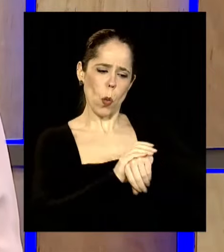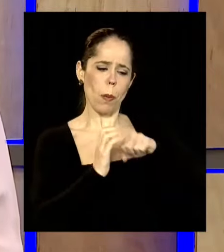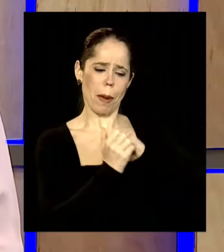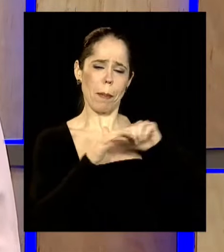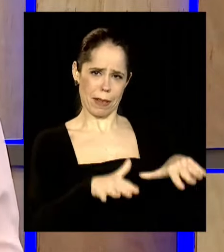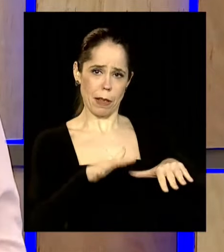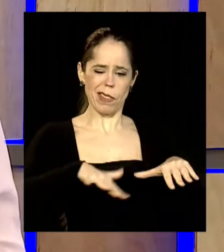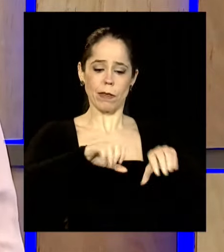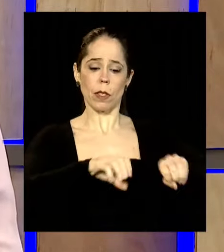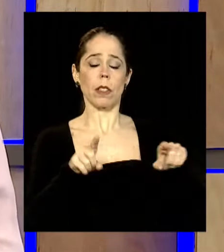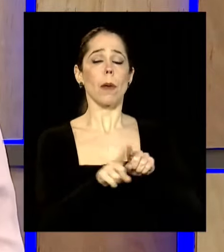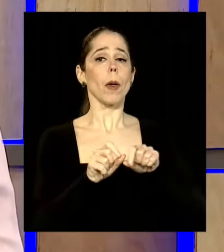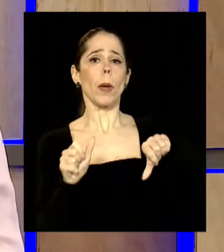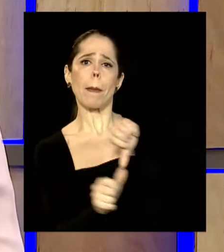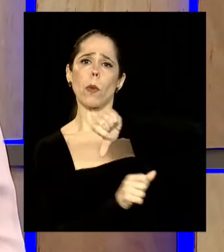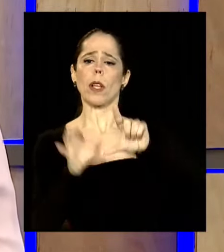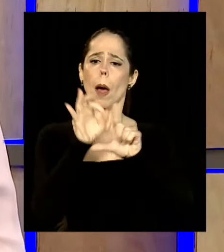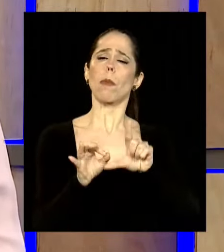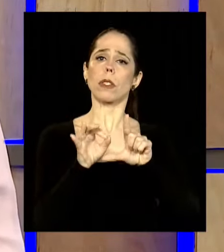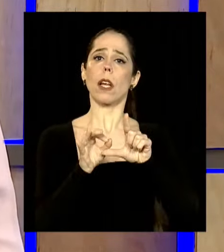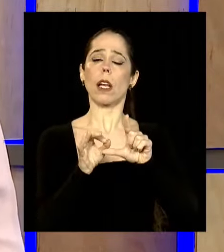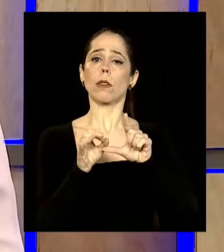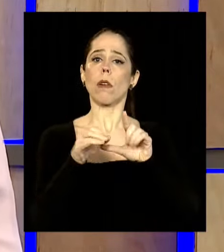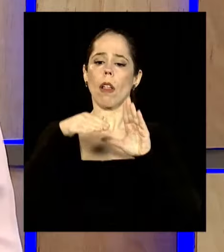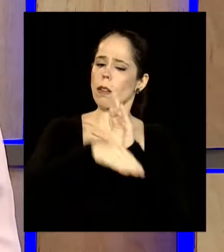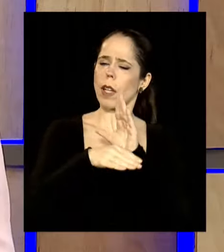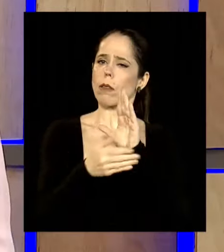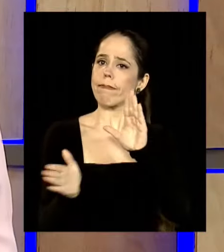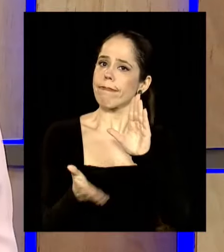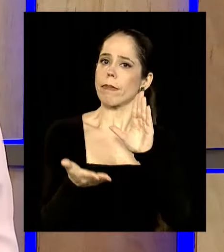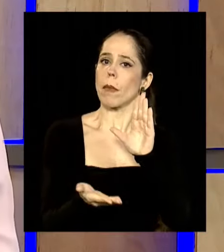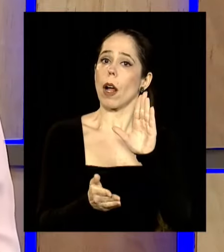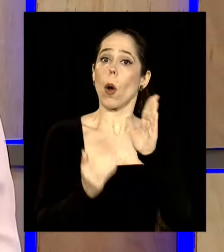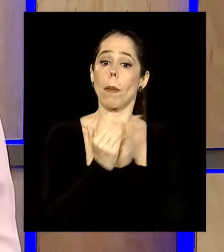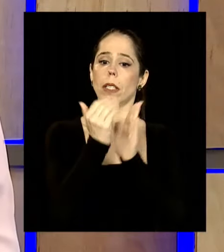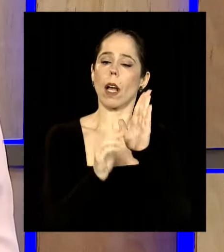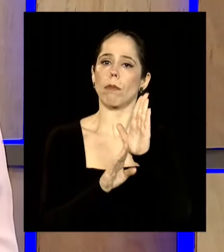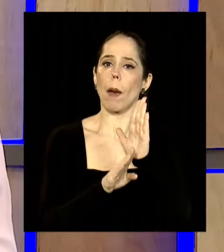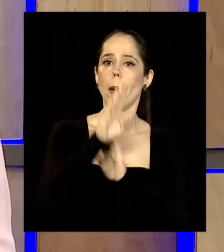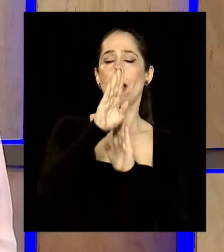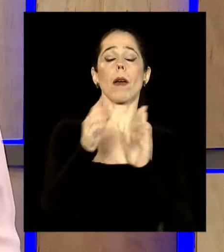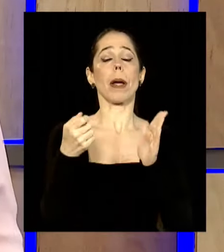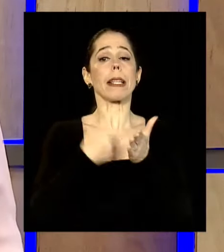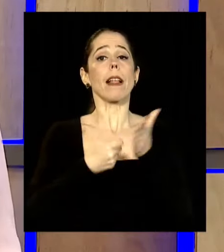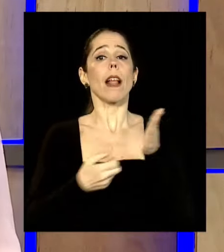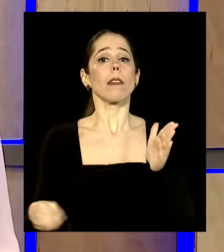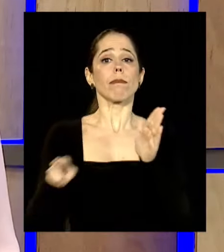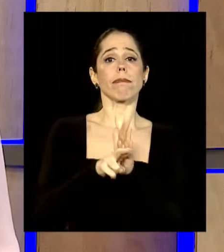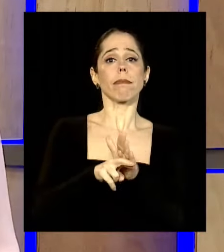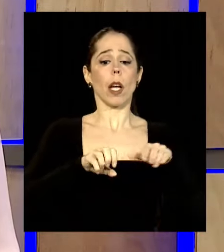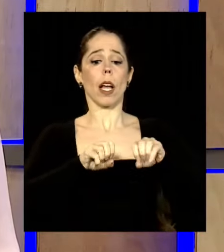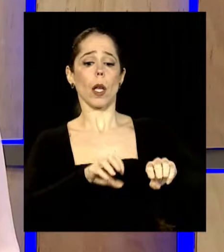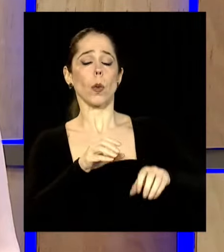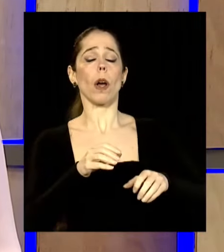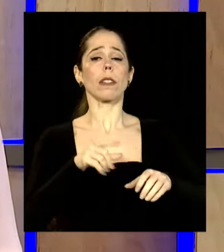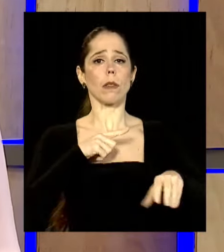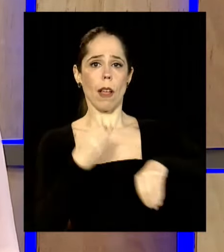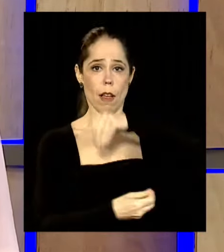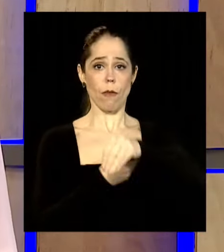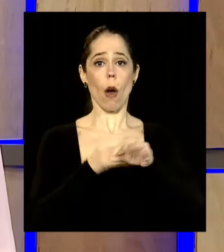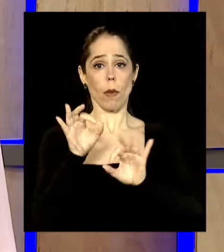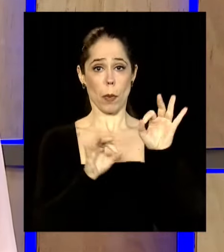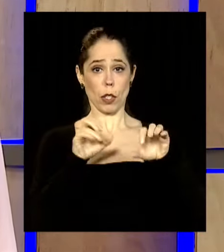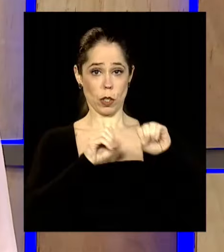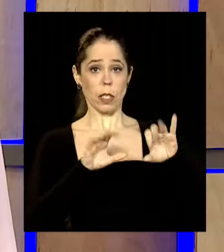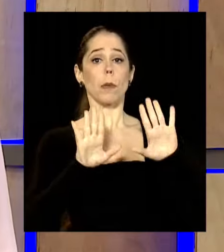índices para que eles comecem a subir numa recuperação da educação que envolva não apenas projetos de ensino, mas